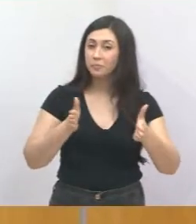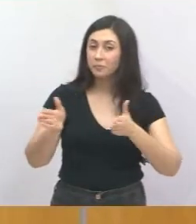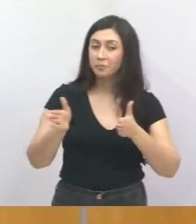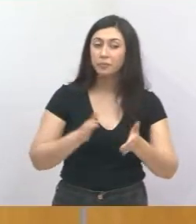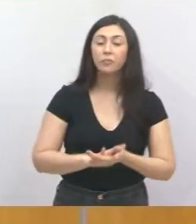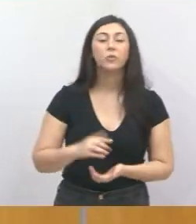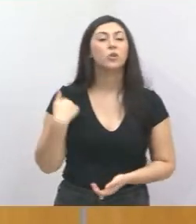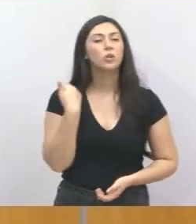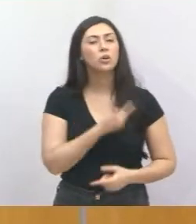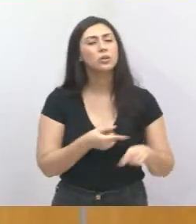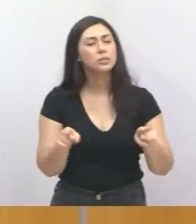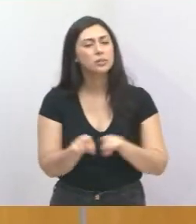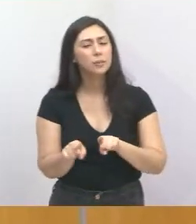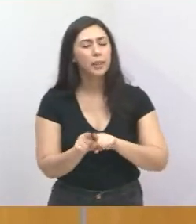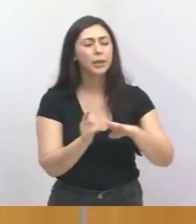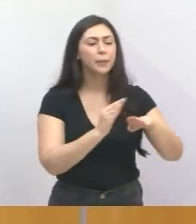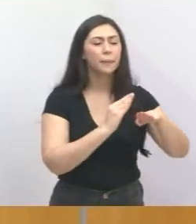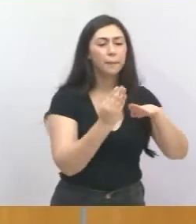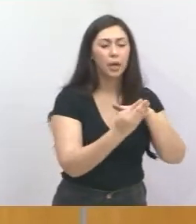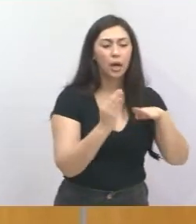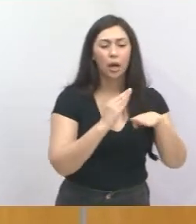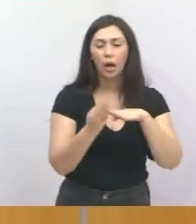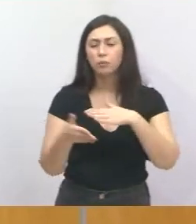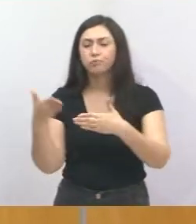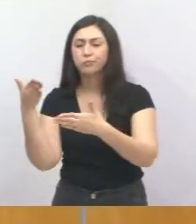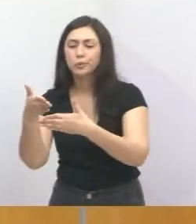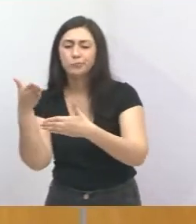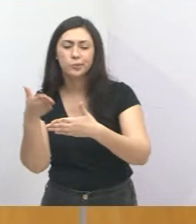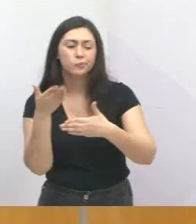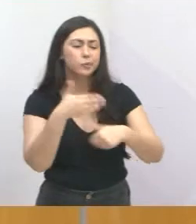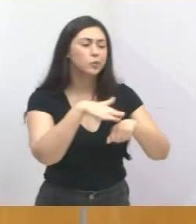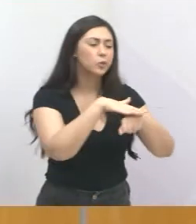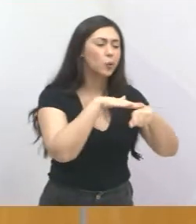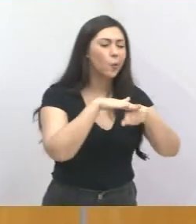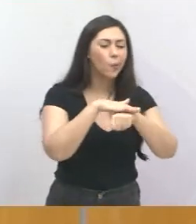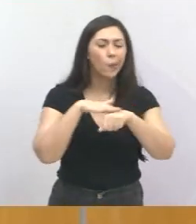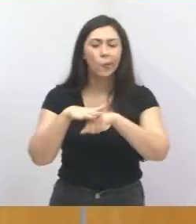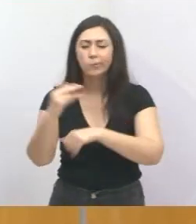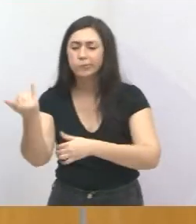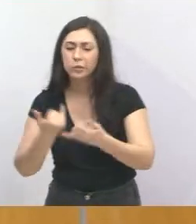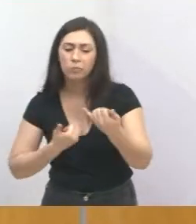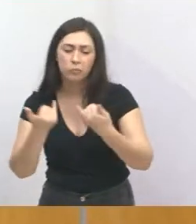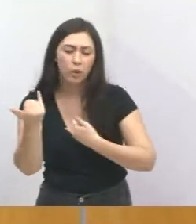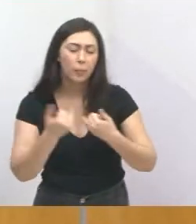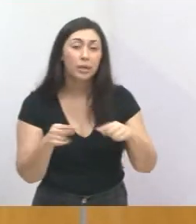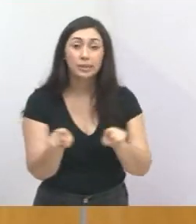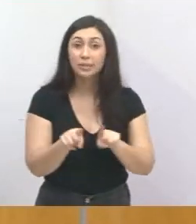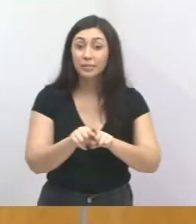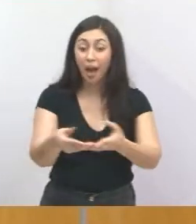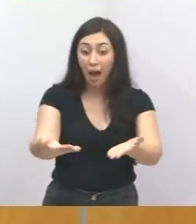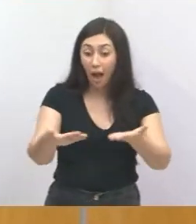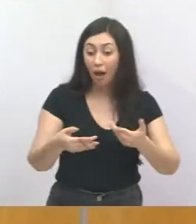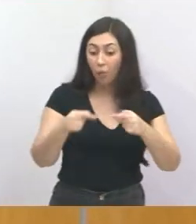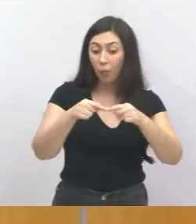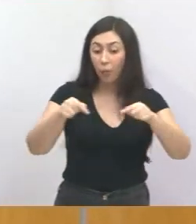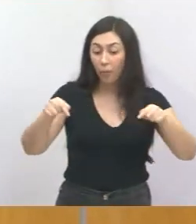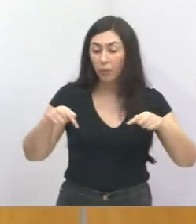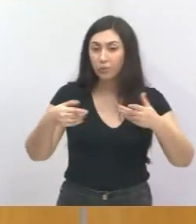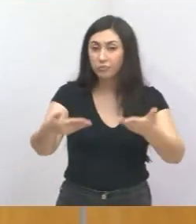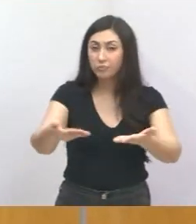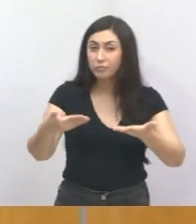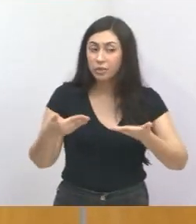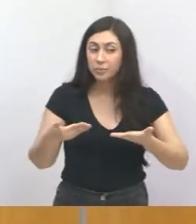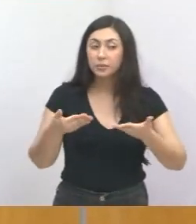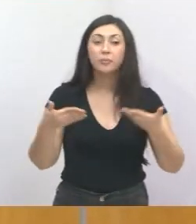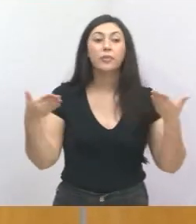gente rodou os bairros, a gente conversou com as pessoas, atendemos muitas pessoas aqui na Câmara Municipal e